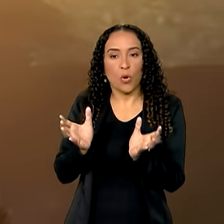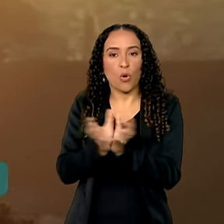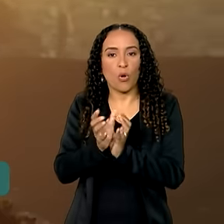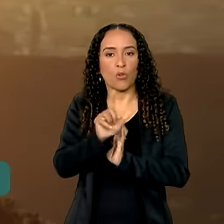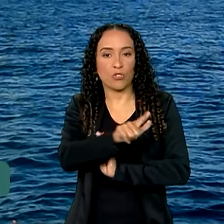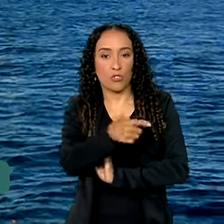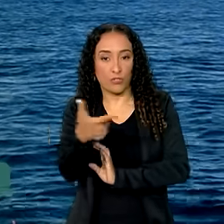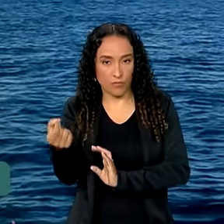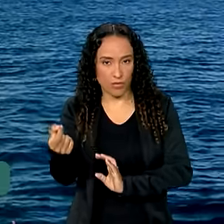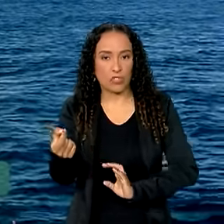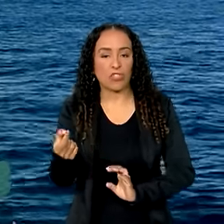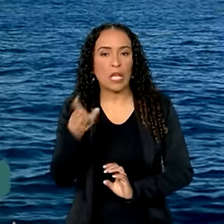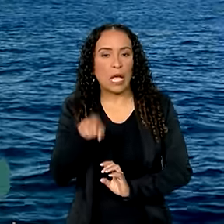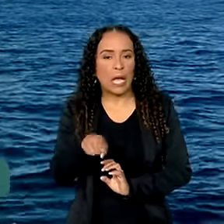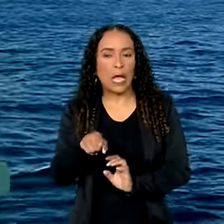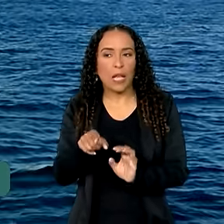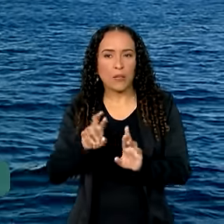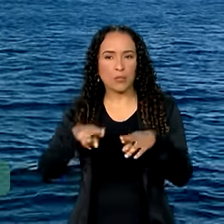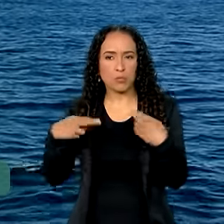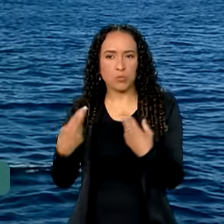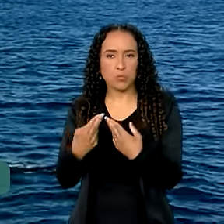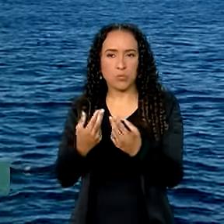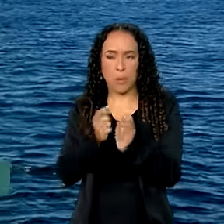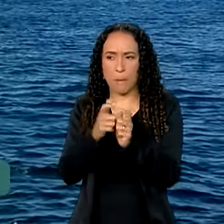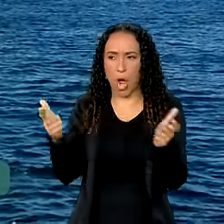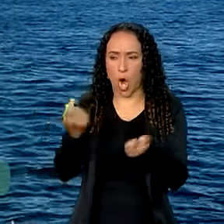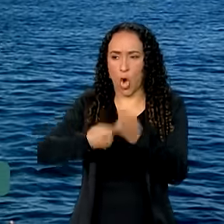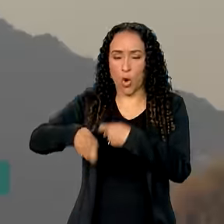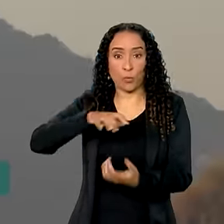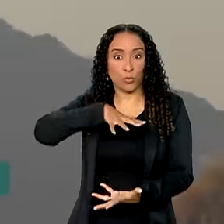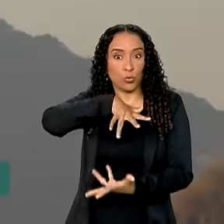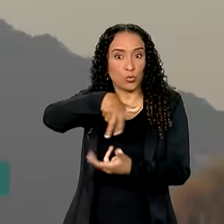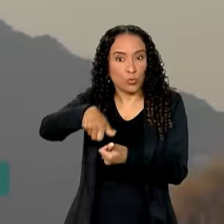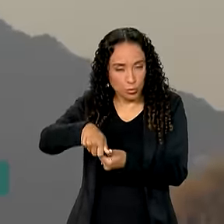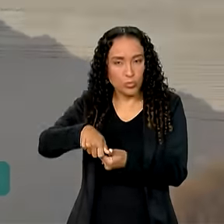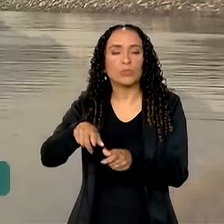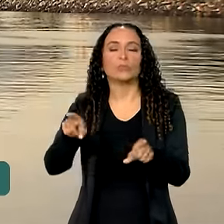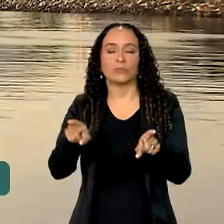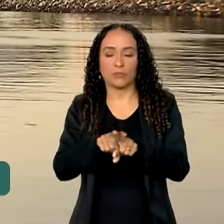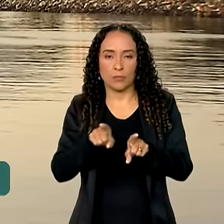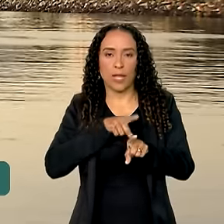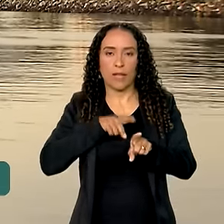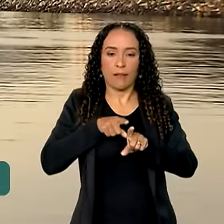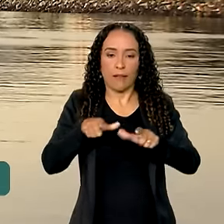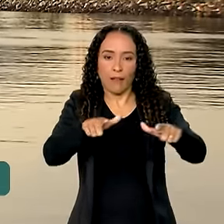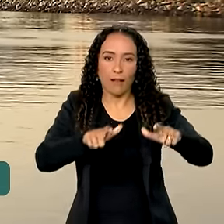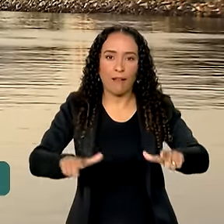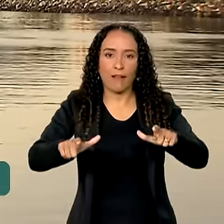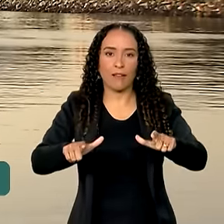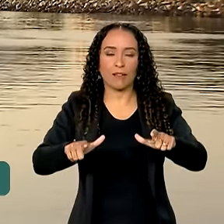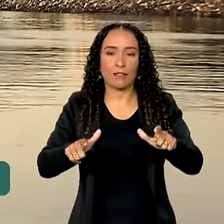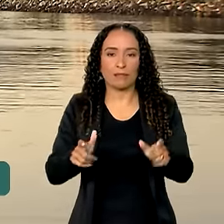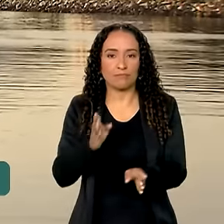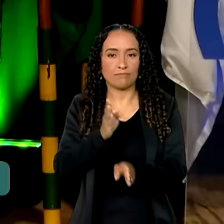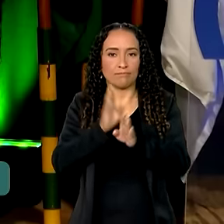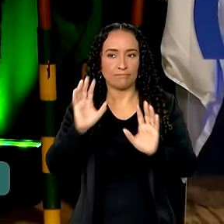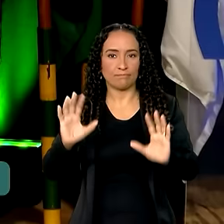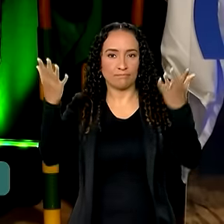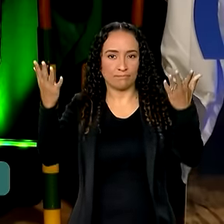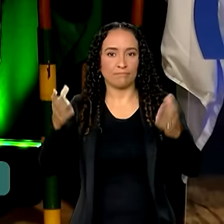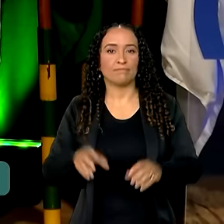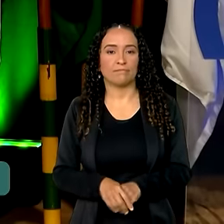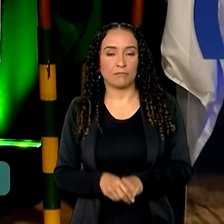G20, grupo que reúne as maiores economias do mundo, também é palco desse encontro paralelo.